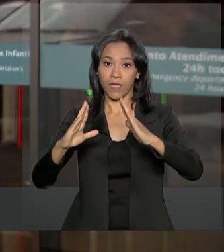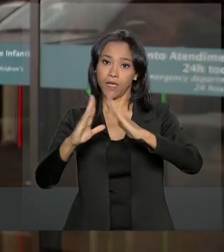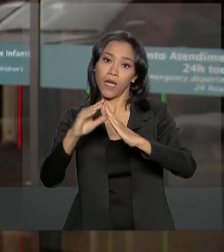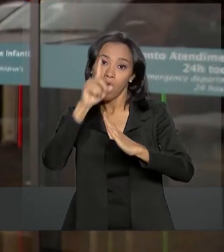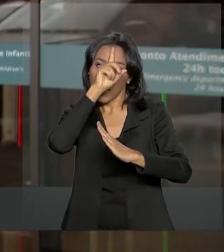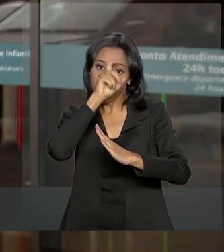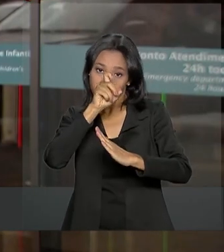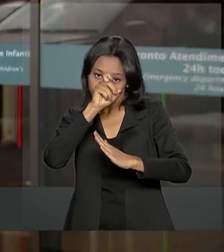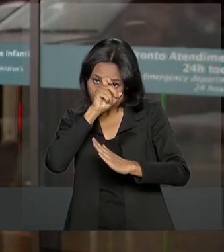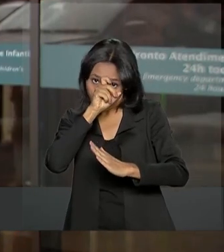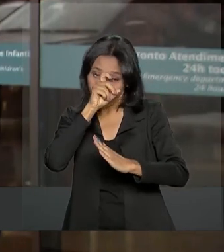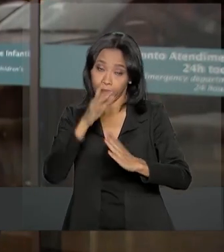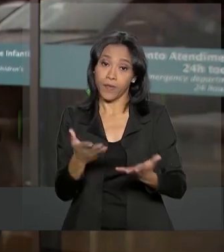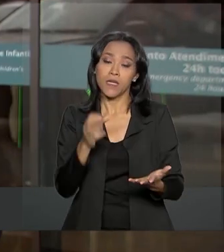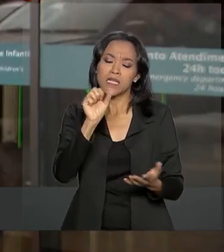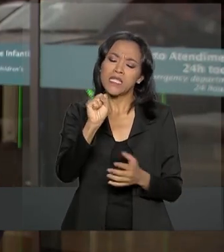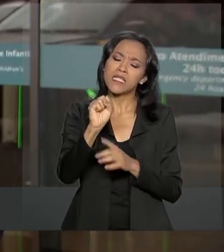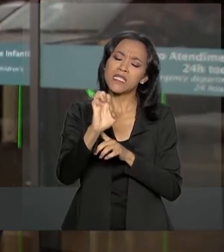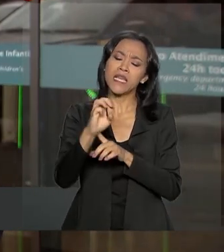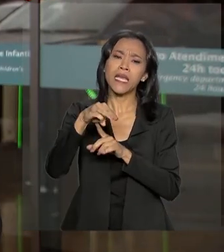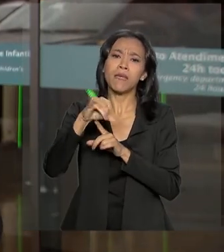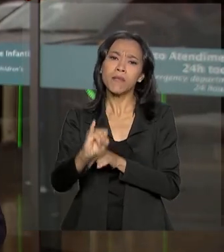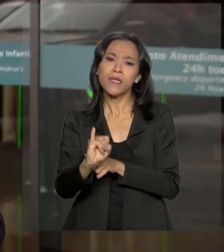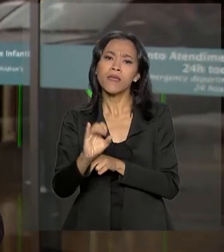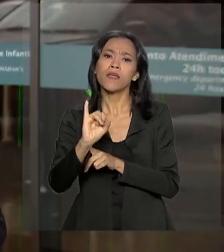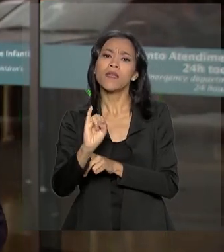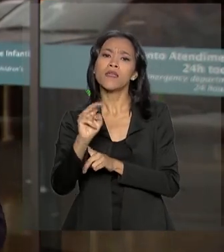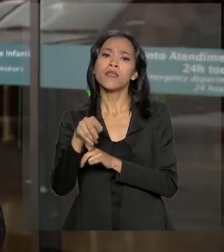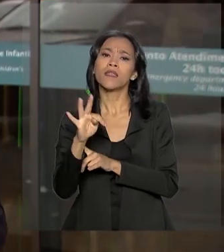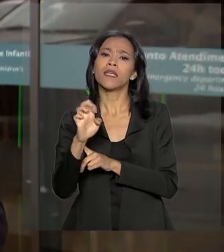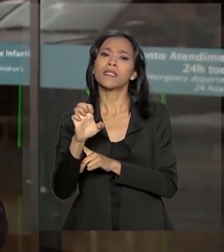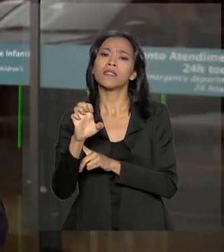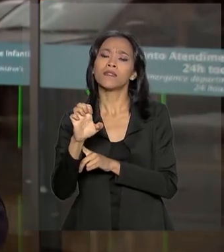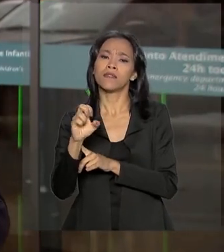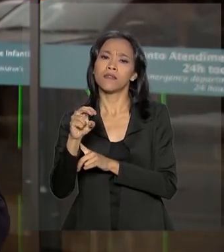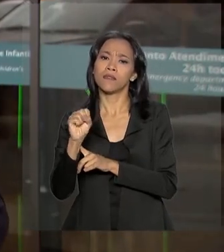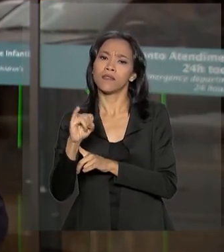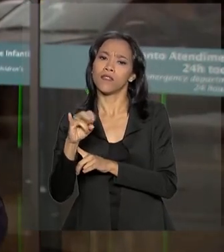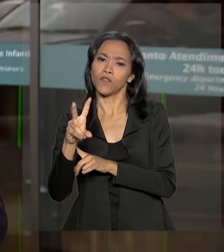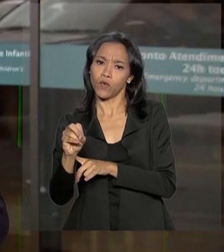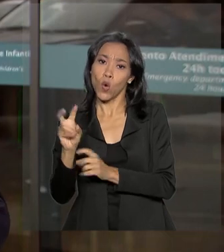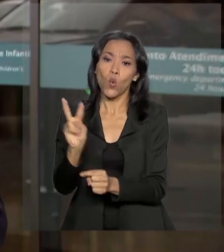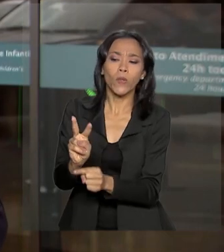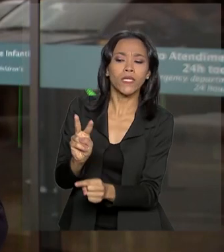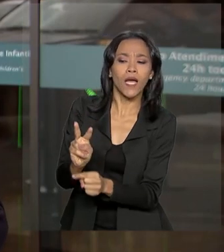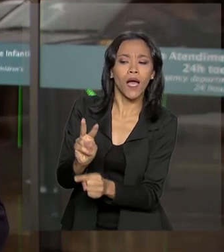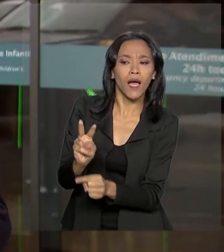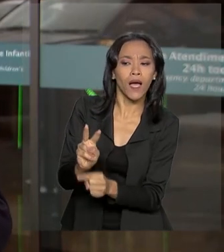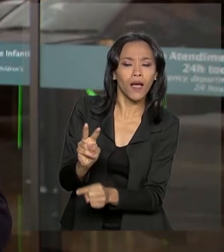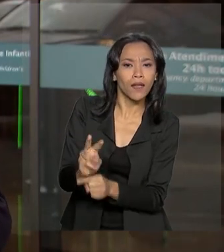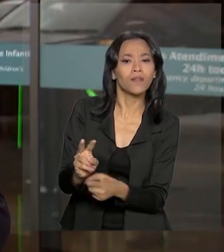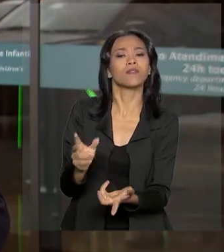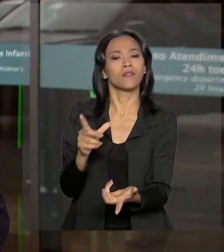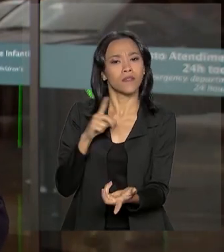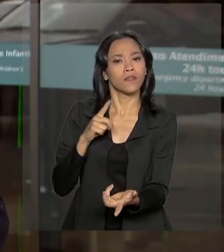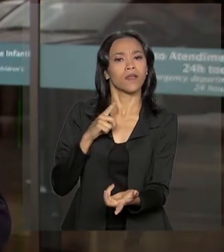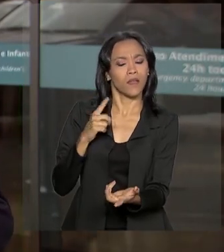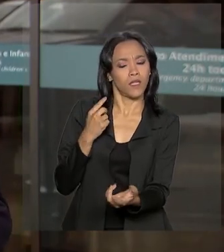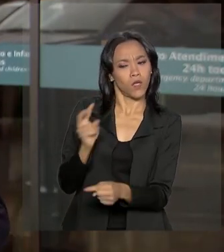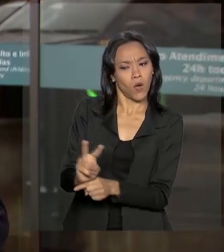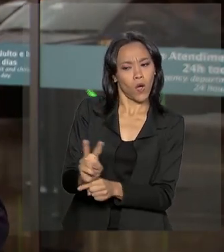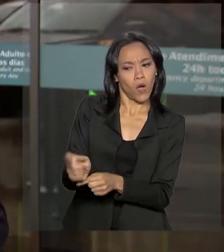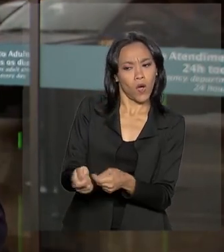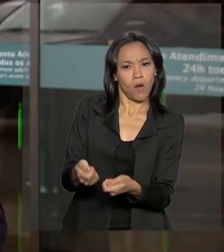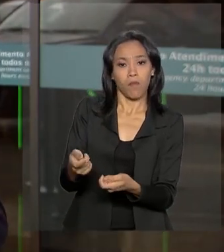semi-intensivo. O significa isso? Que ele está sendo monitorado, inspira cuidados, mas não os mesmos do período